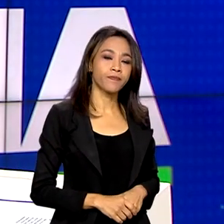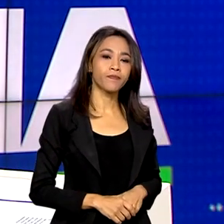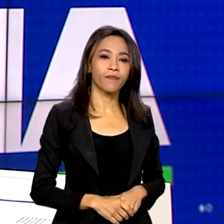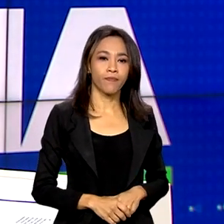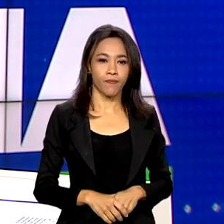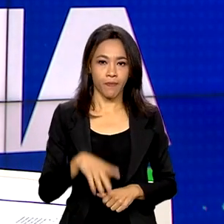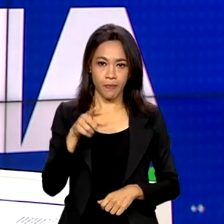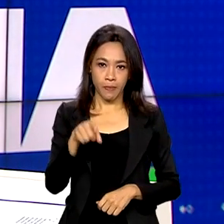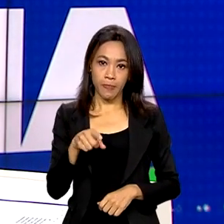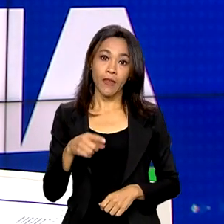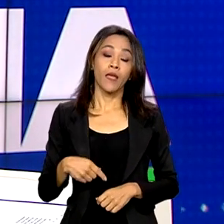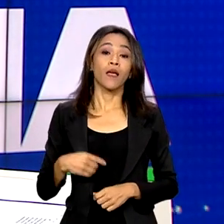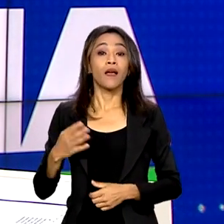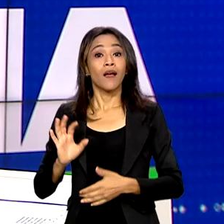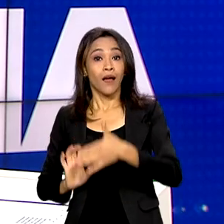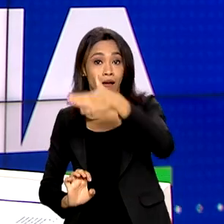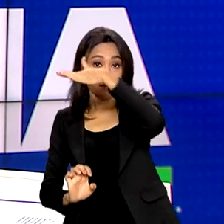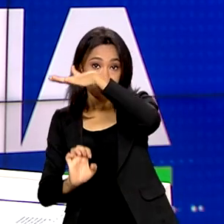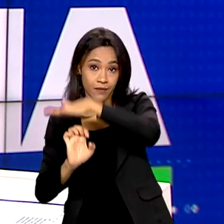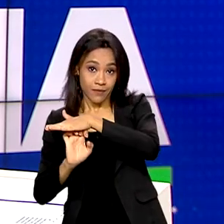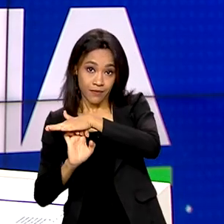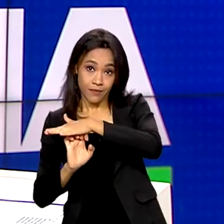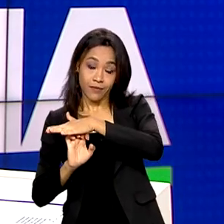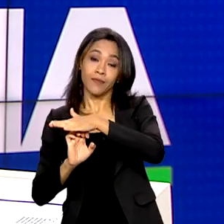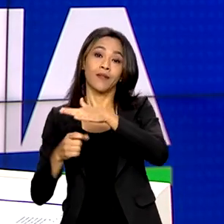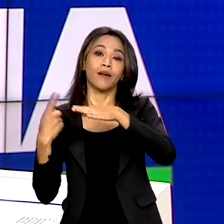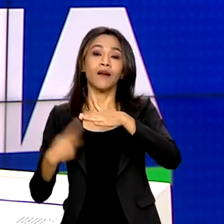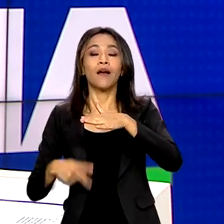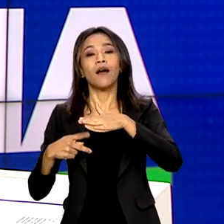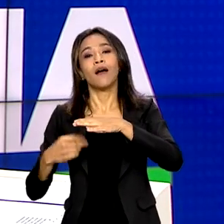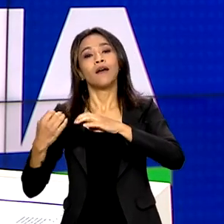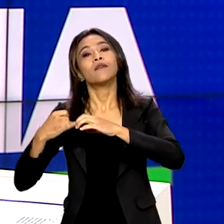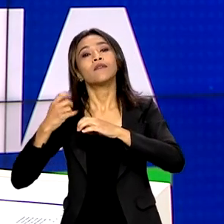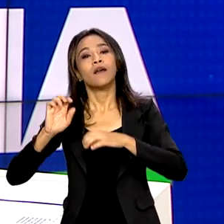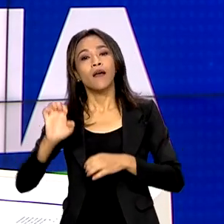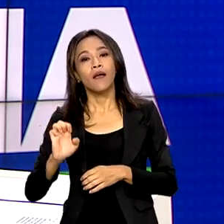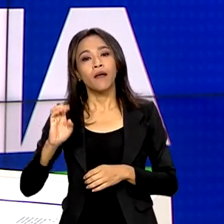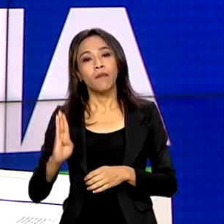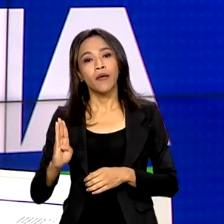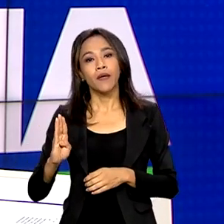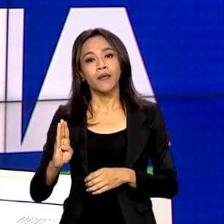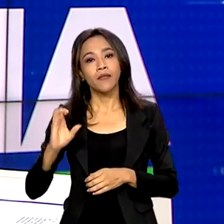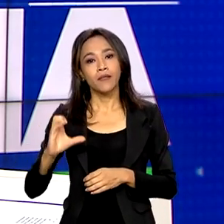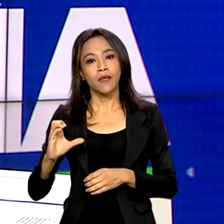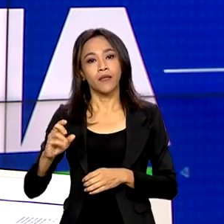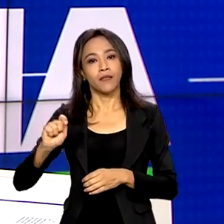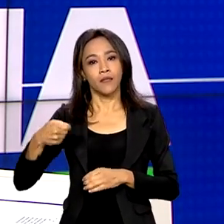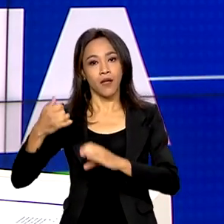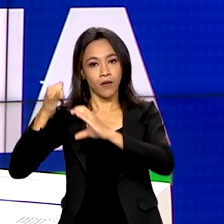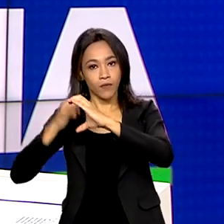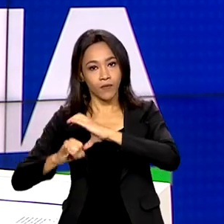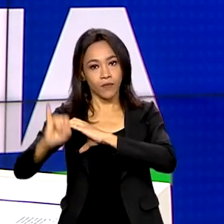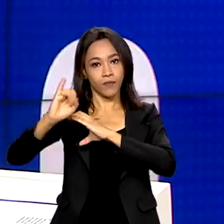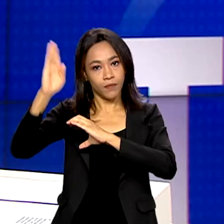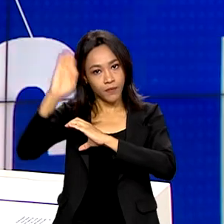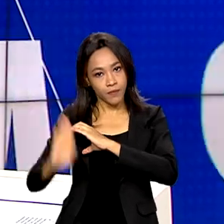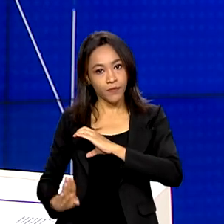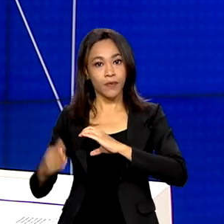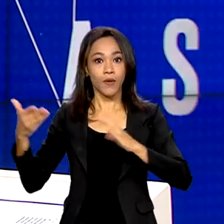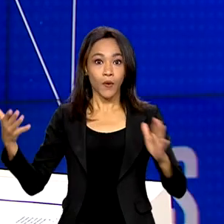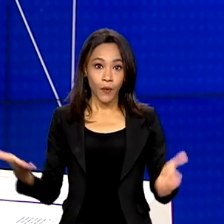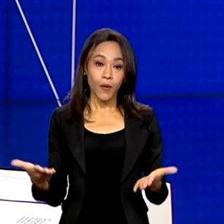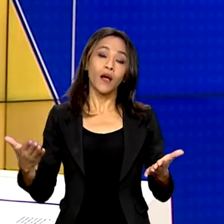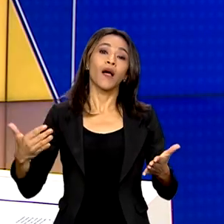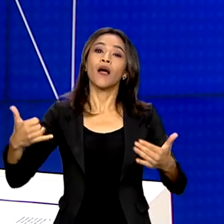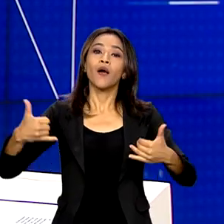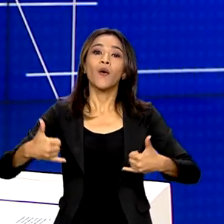Produgido pela empresa Brasil de Comunicação, a EBC, o programa de rádio A Voz do Brasil completa